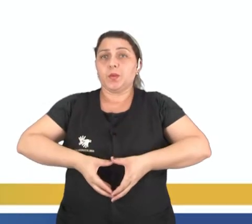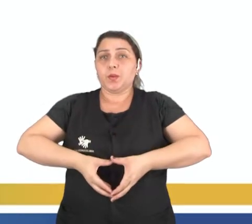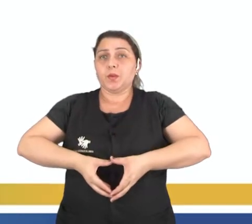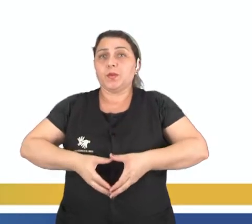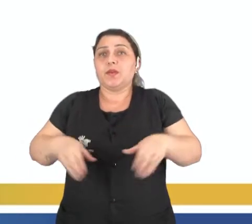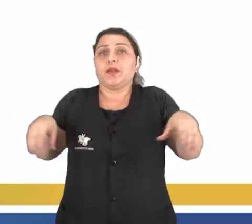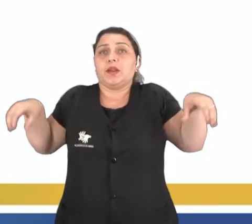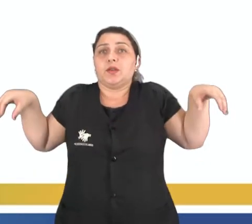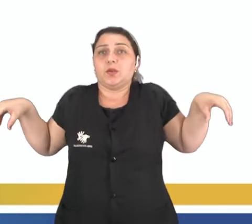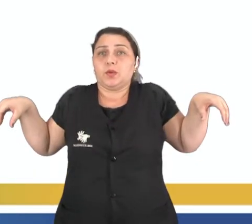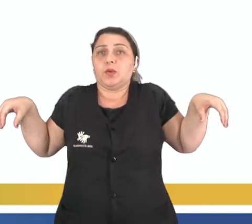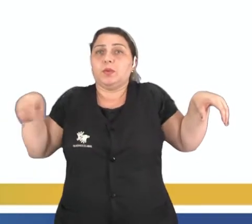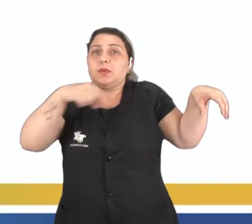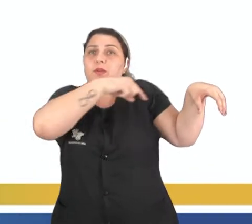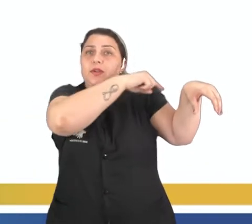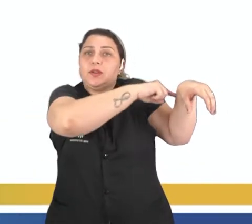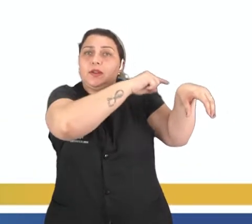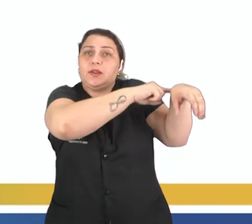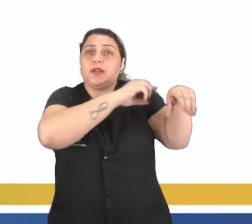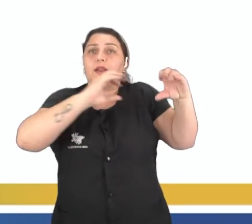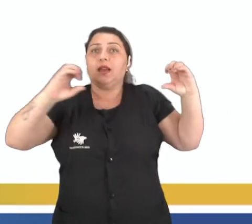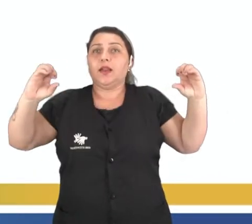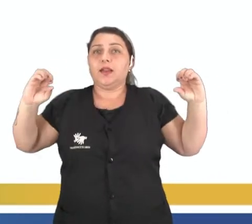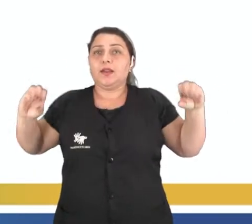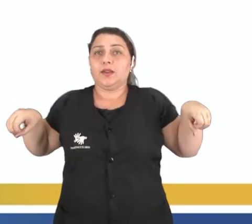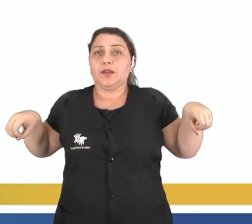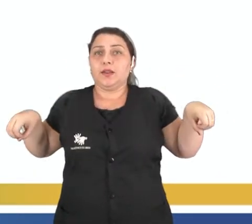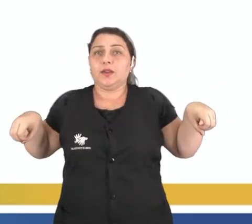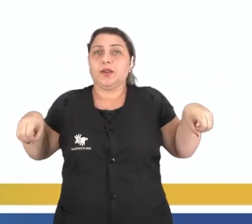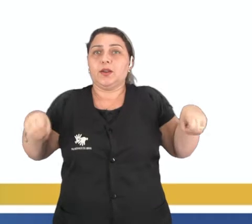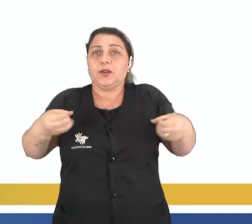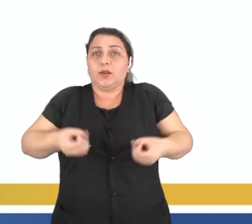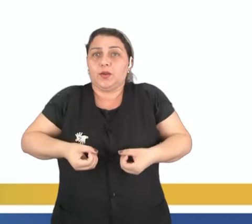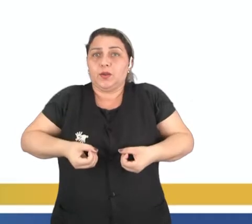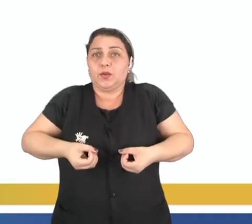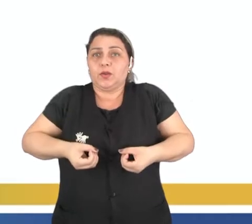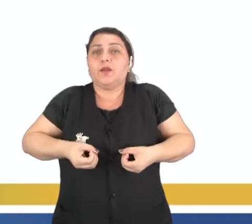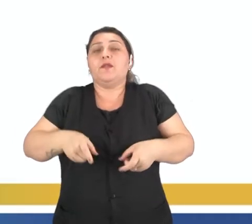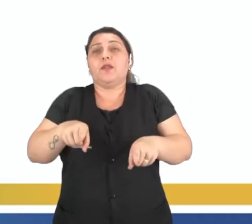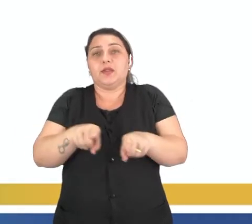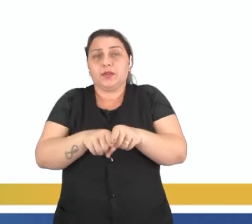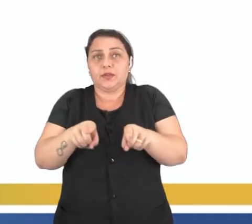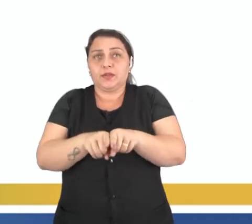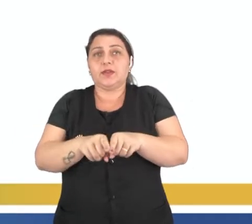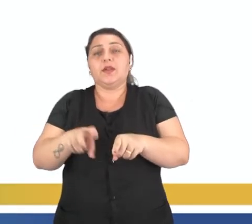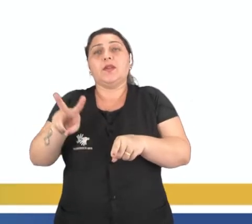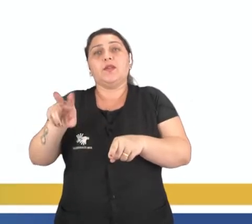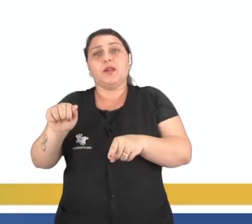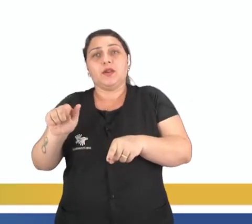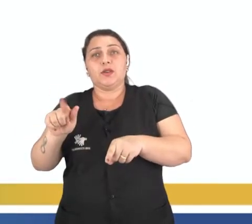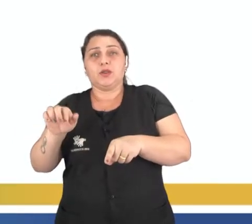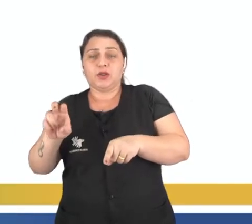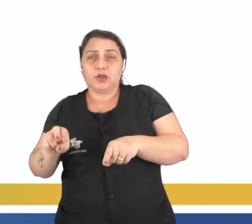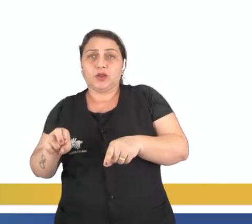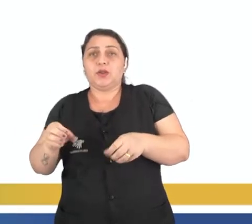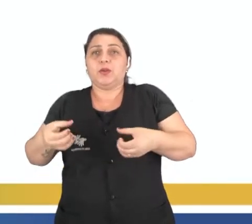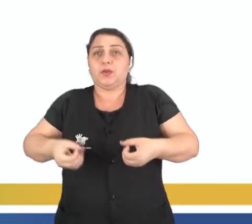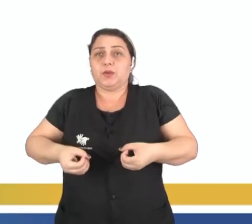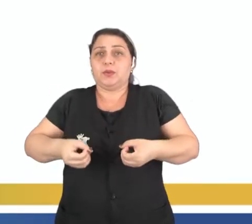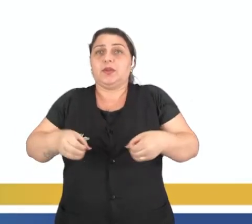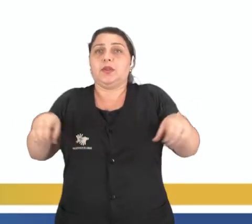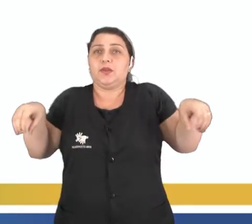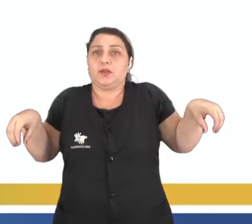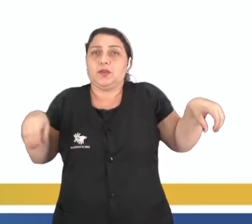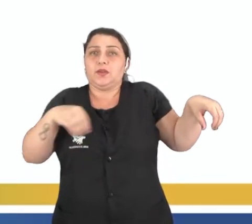tubas uterinas e os ovários. Se vocês perceberem a ordem que eu tô apresentando pra vocês, vagina, útero, tubas